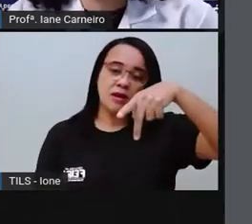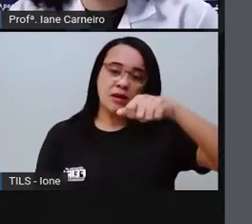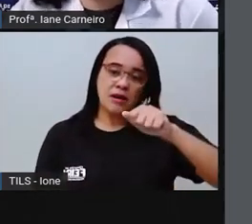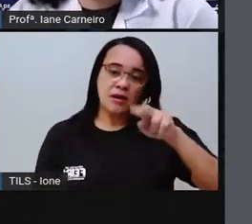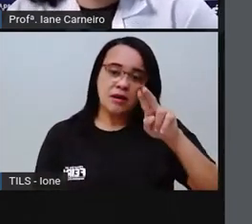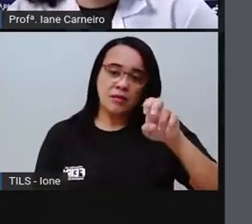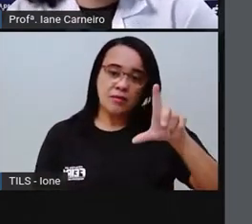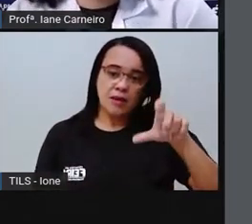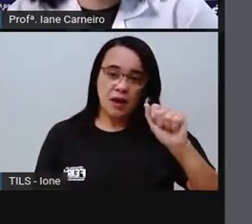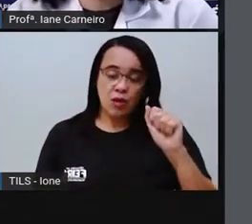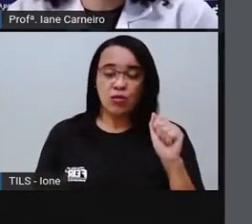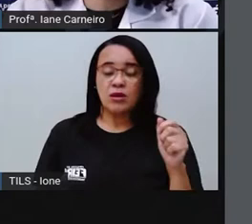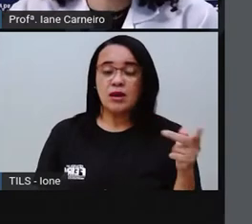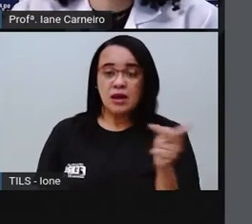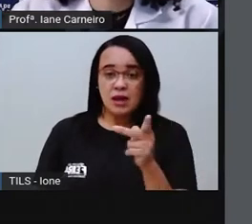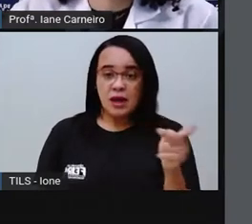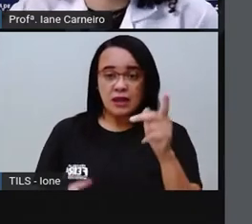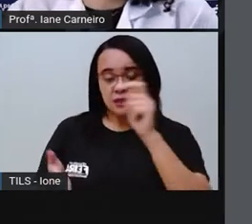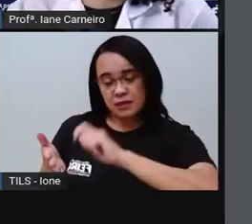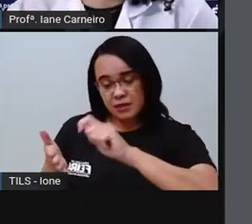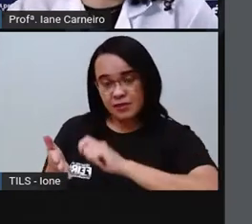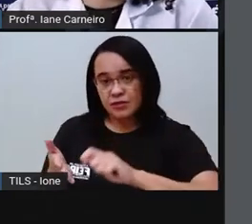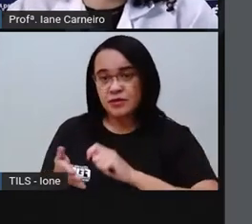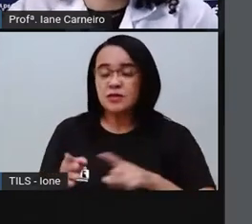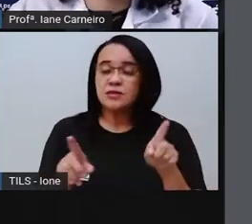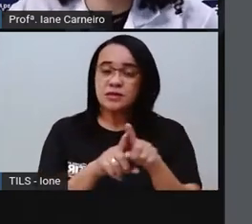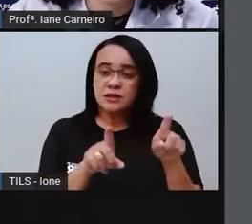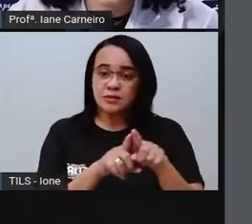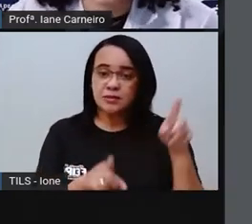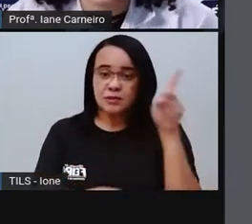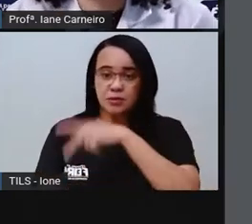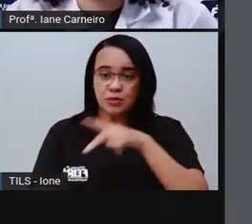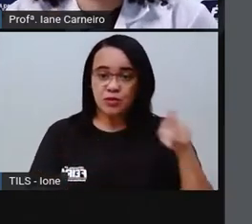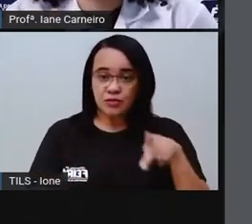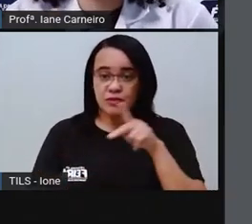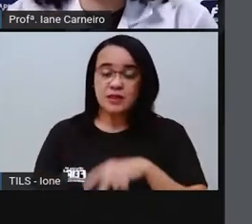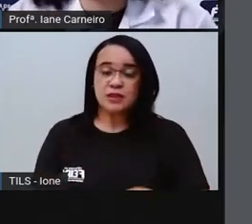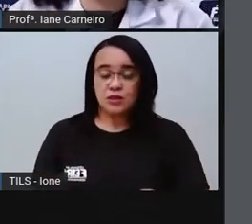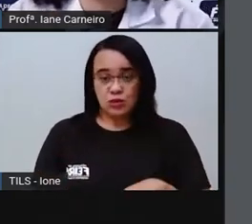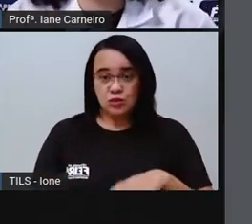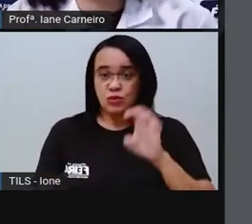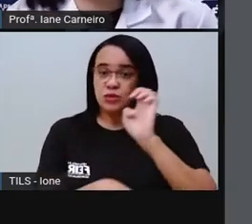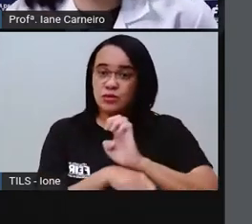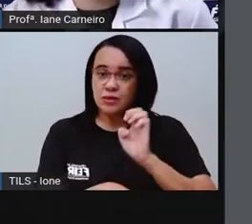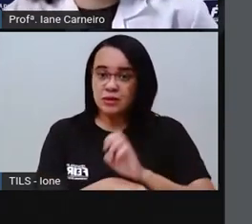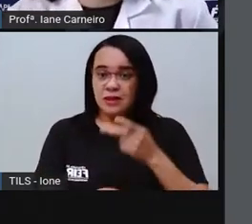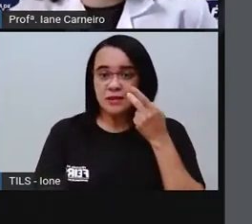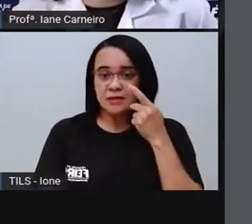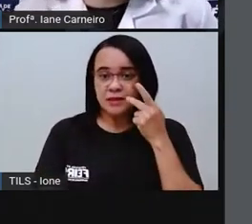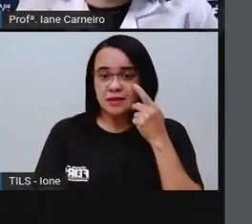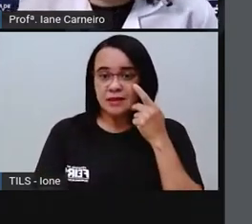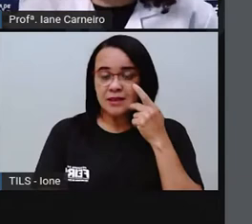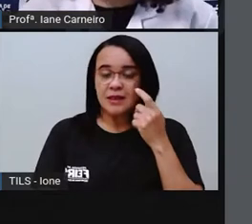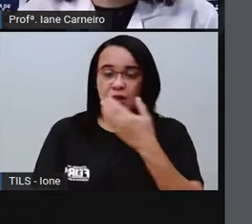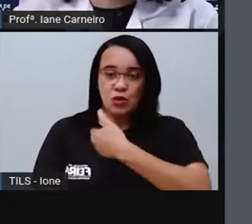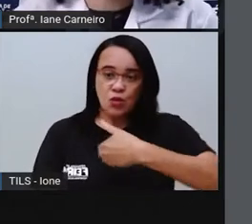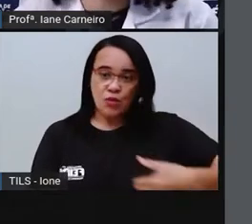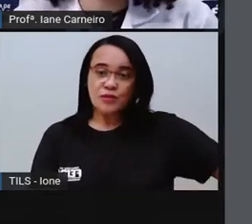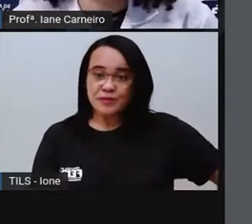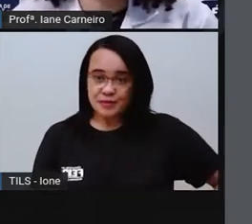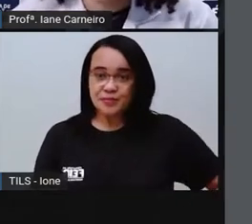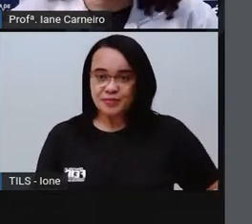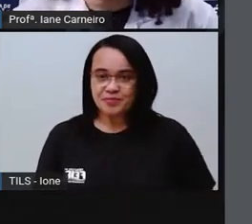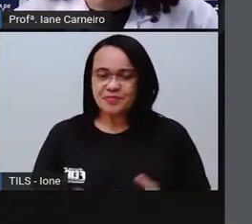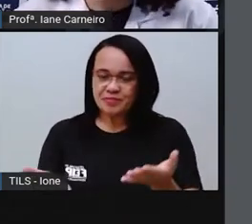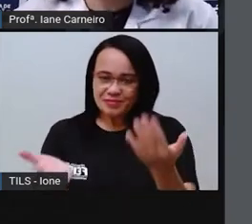São professoras, né? Lá do estado do Ceará, certo? Do governo do Ceará. Então,